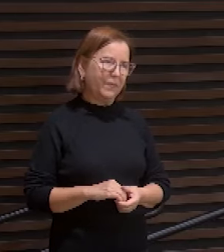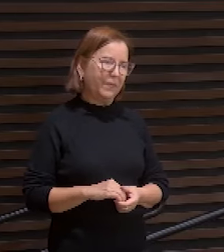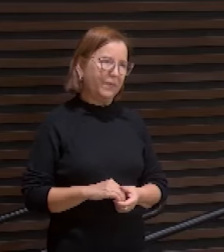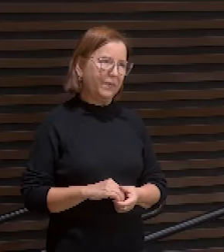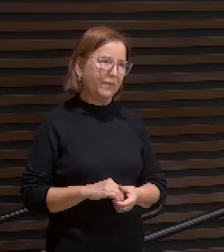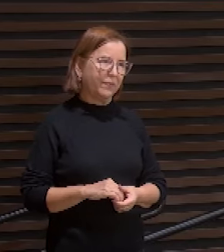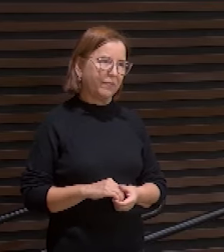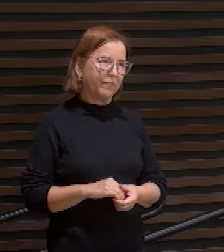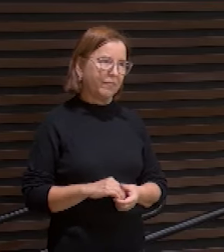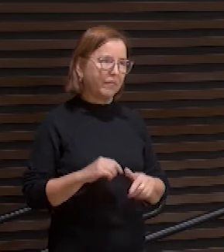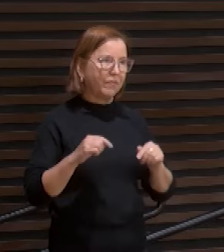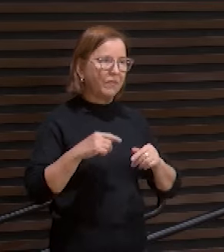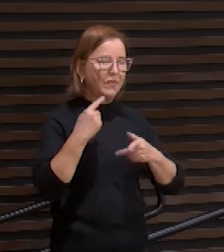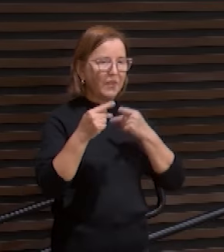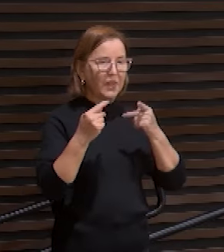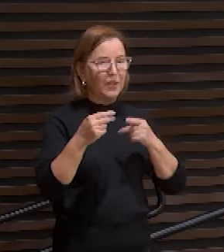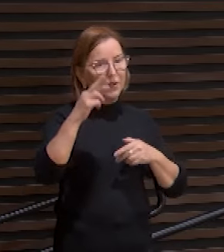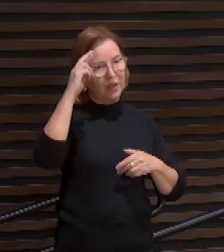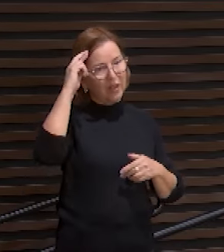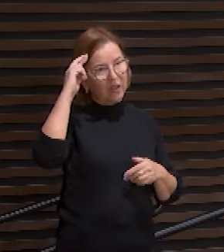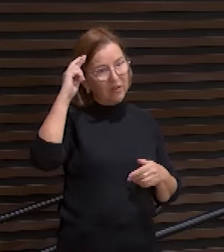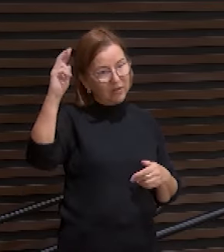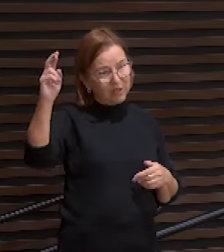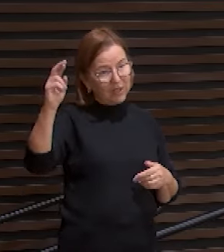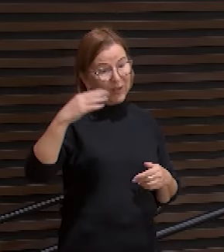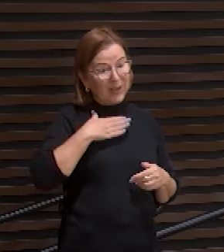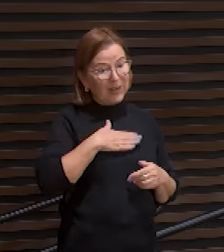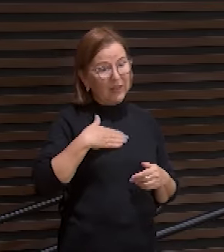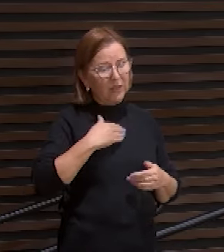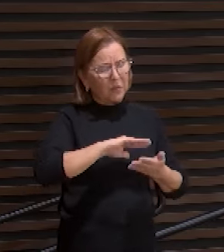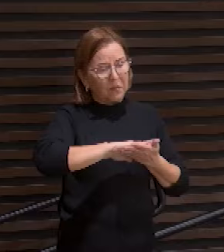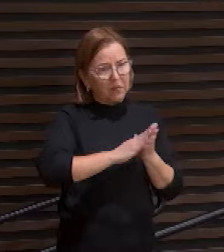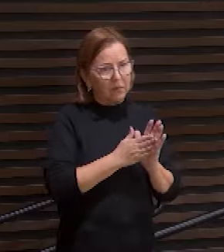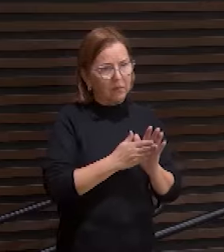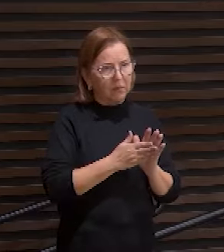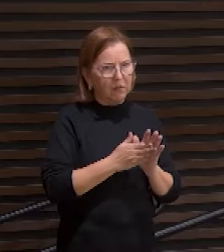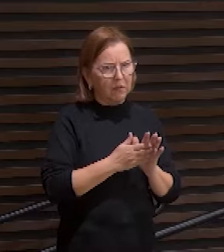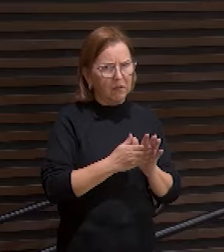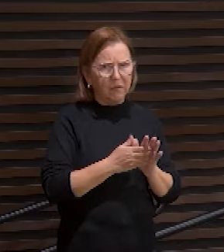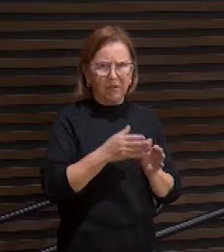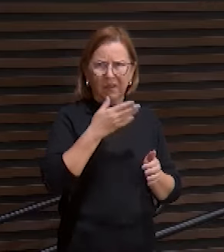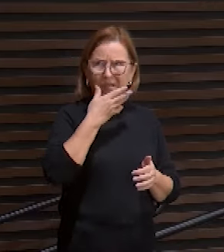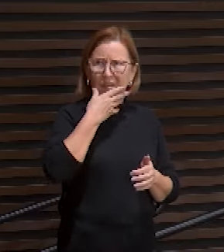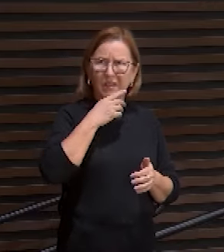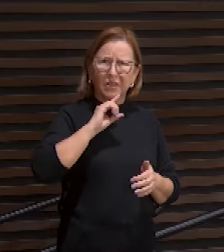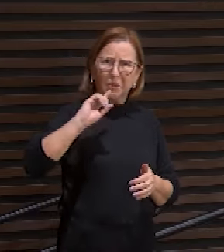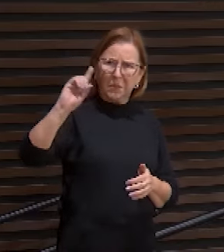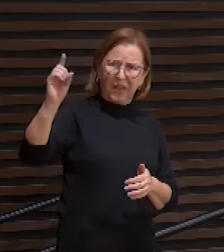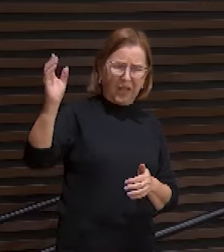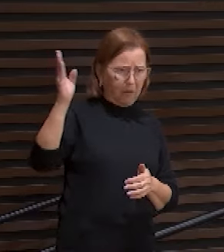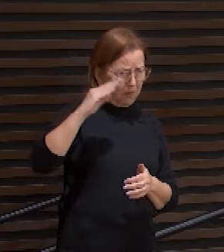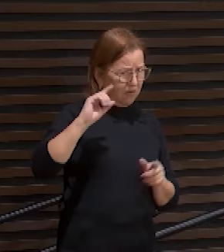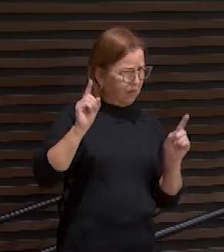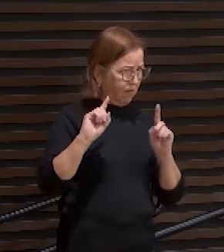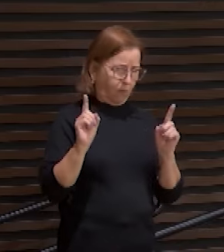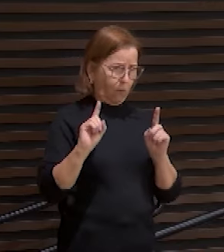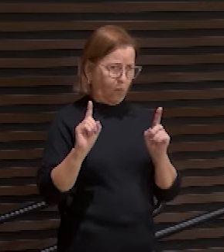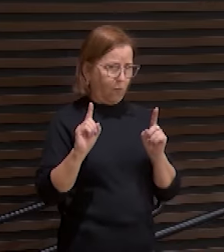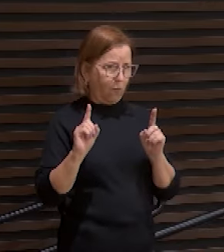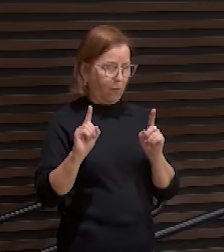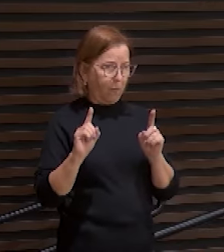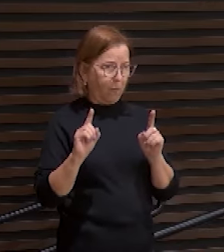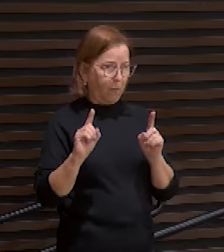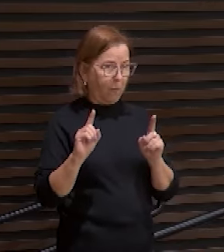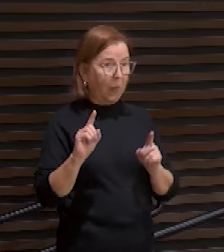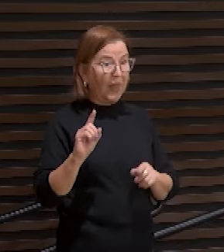e aqui está dizendo que ao Senhor agradou o moelo mas que pai sádico não não é sadismo irmãos não é que ele teve